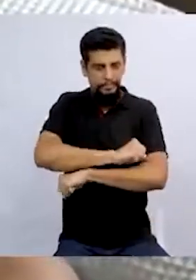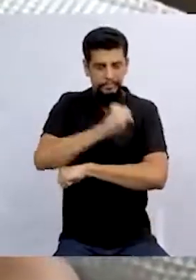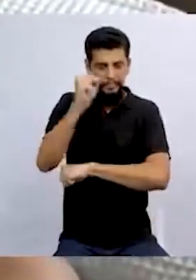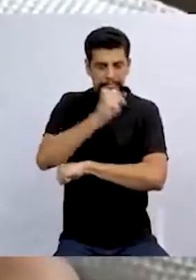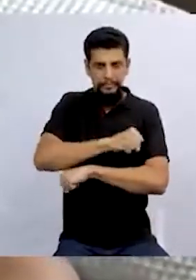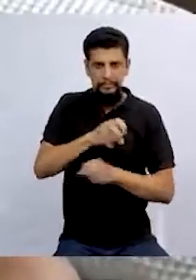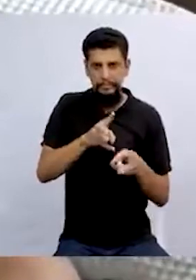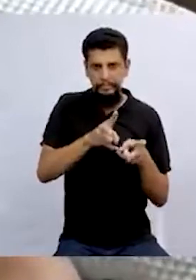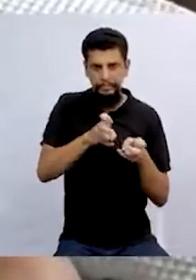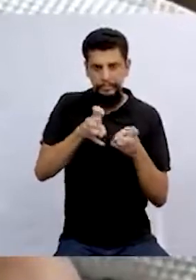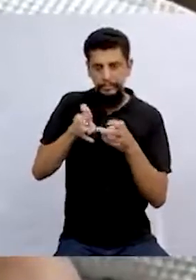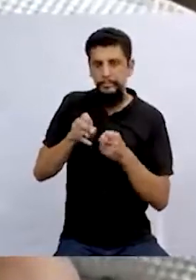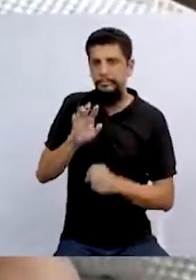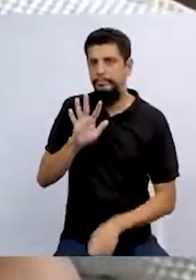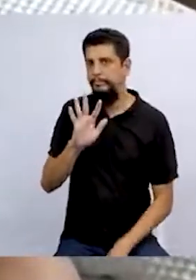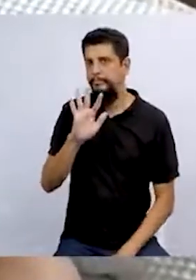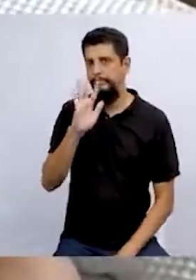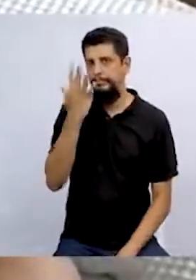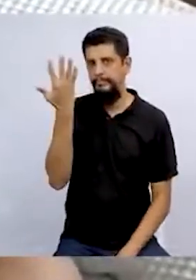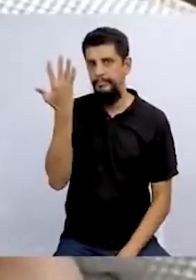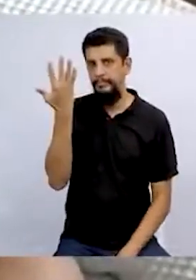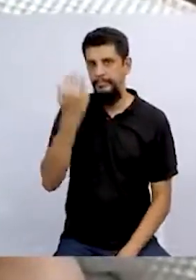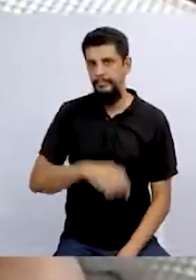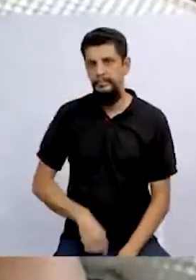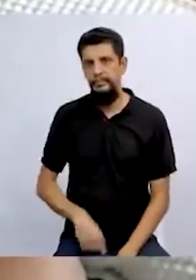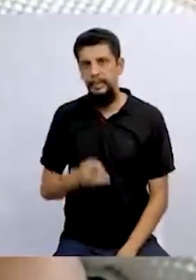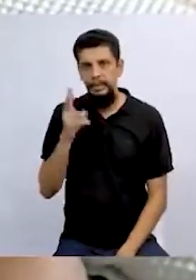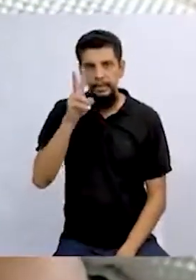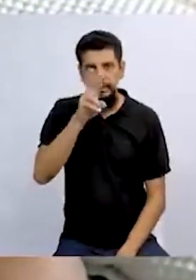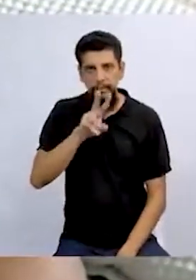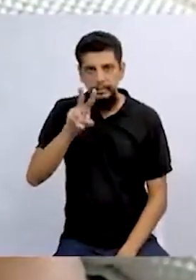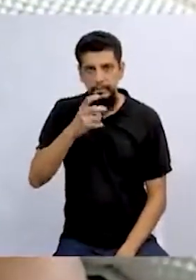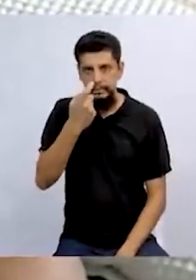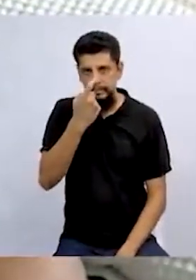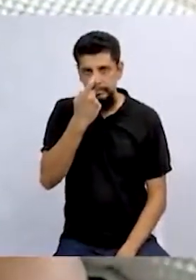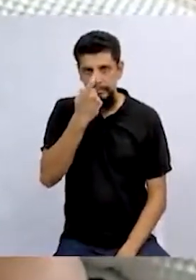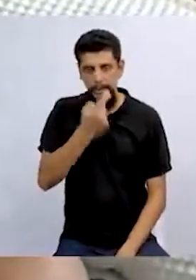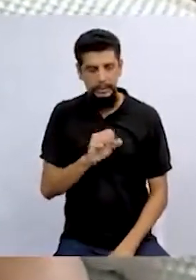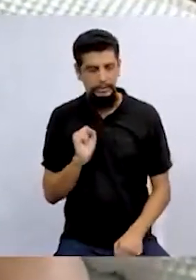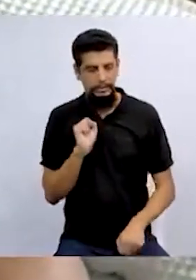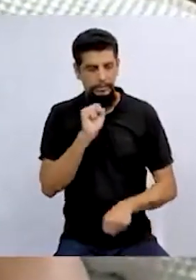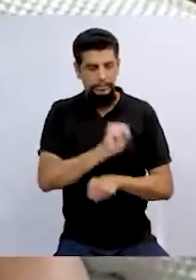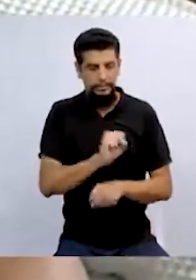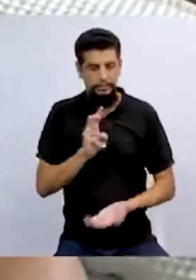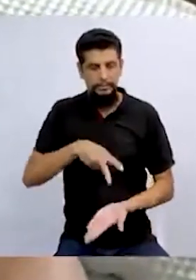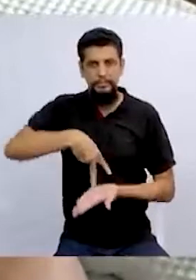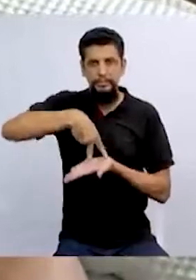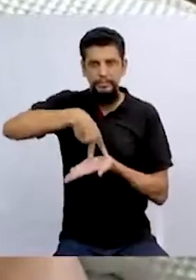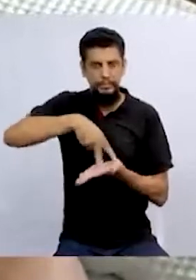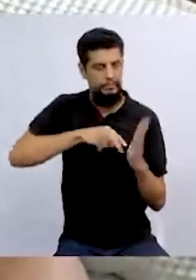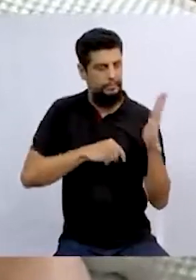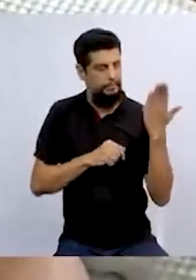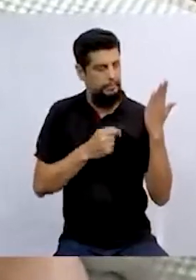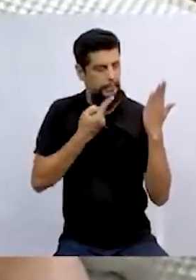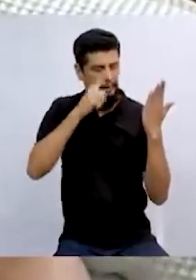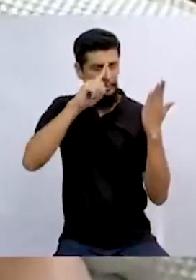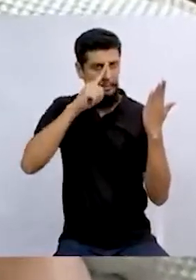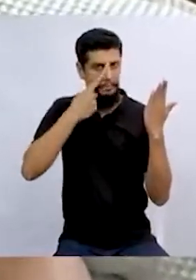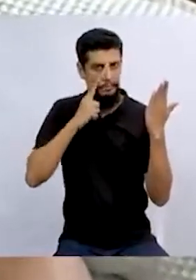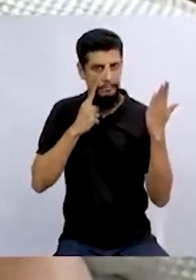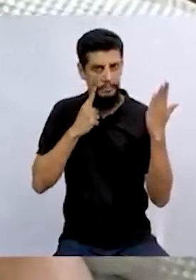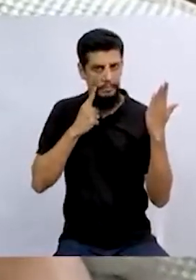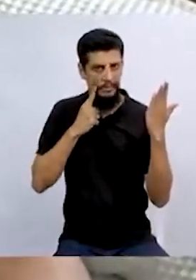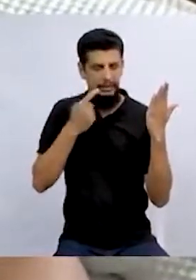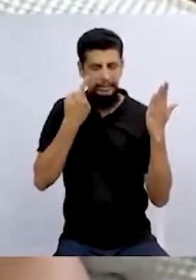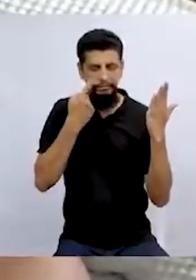janela, observando o que acontecia. E viram a bruxa paradinha olhando para o espelho e chorando.